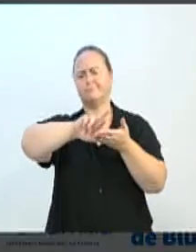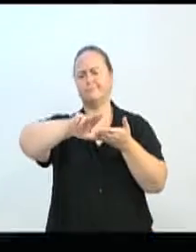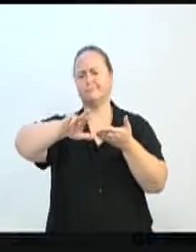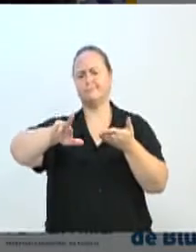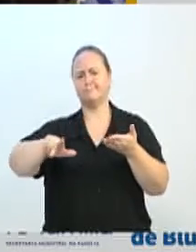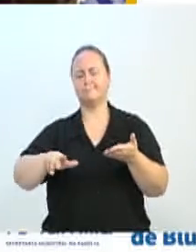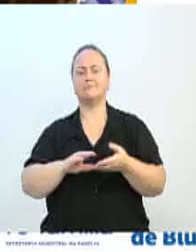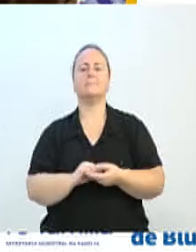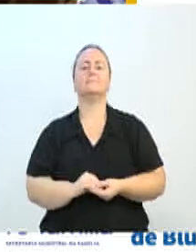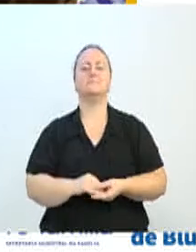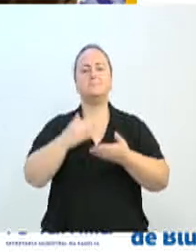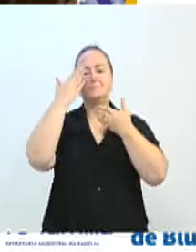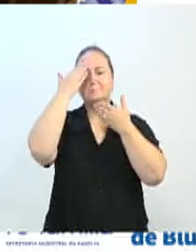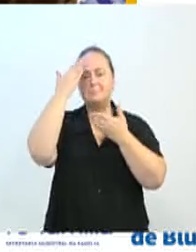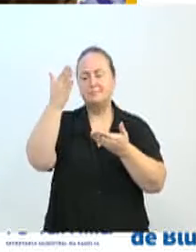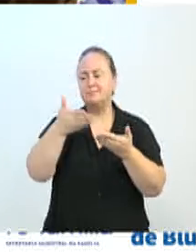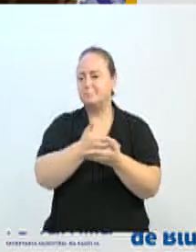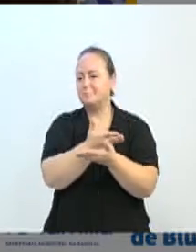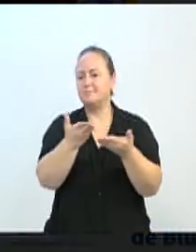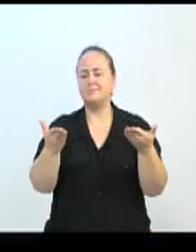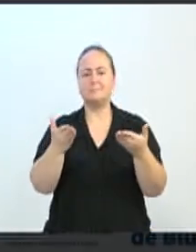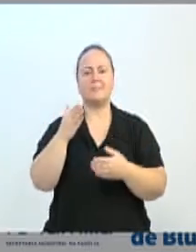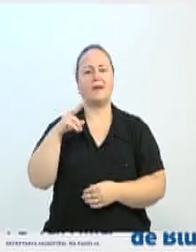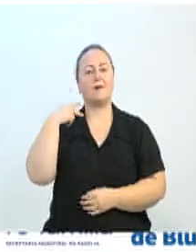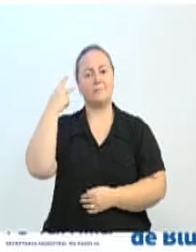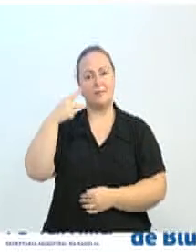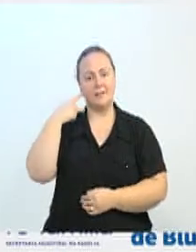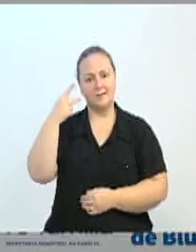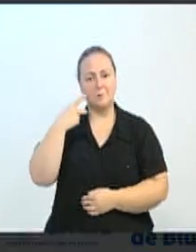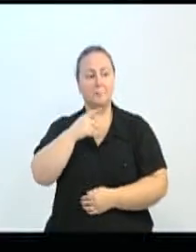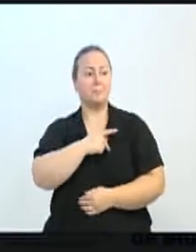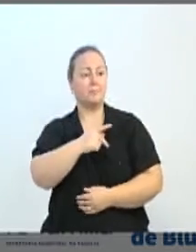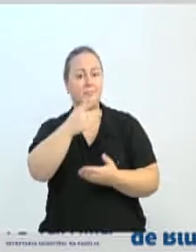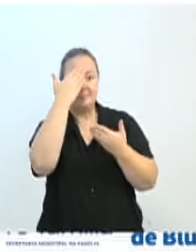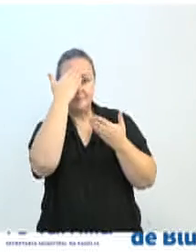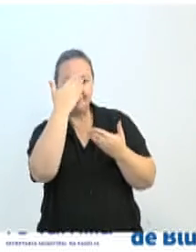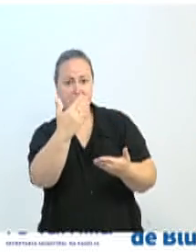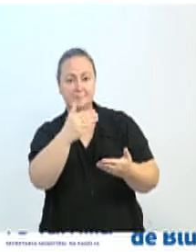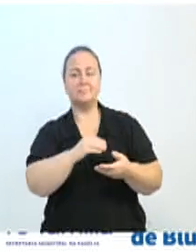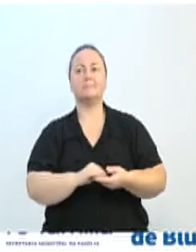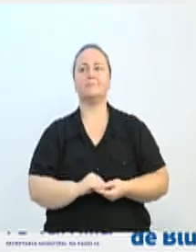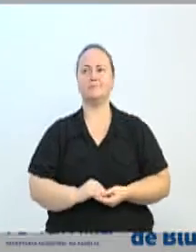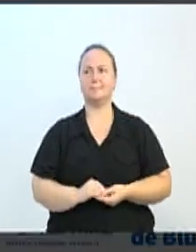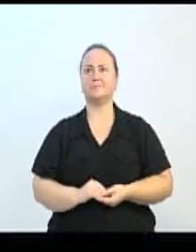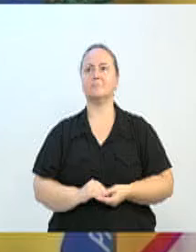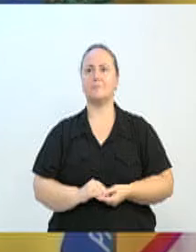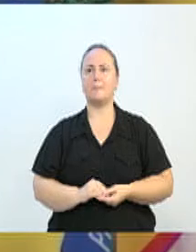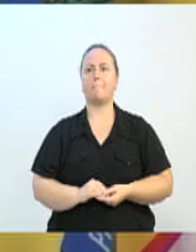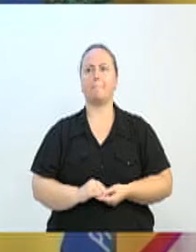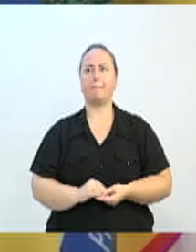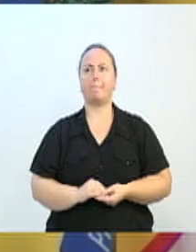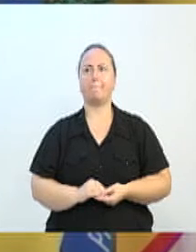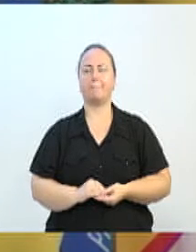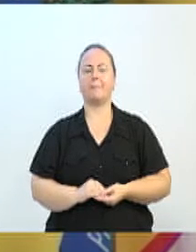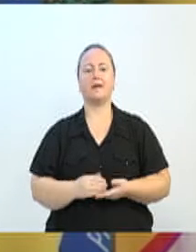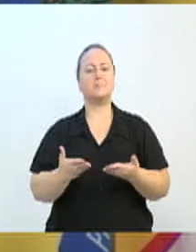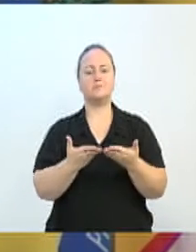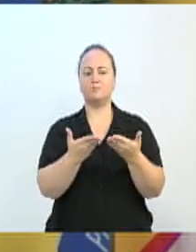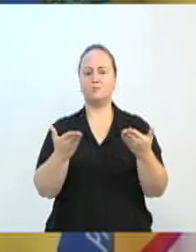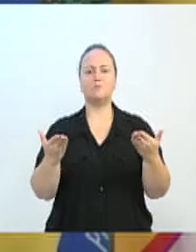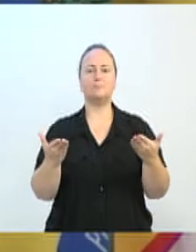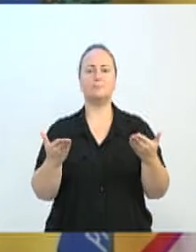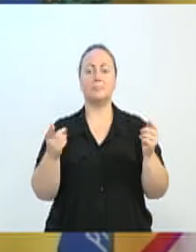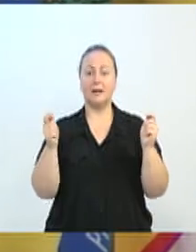gostaria de agradecer a todos os vereadores essa oportunidade. Presidente, muito obrigado. E está aí um flyer na frente de vocês ali. Se